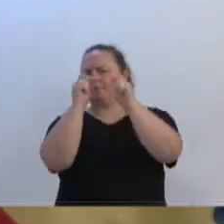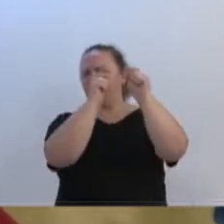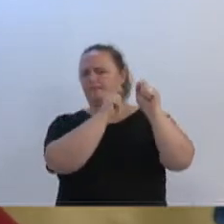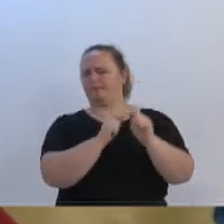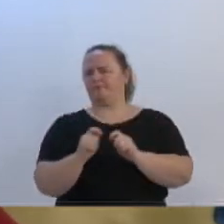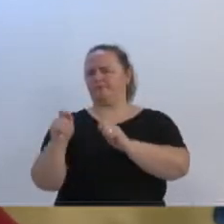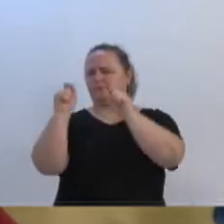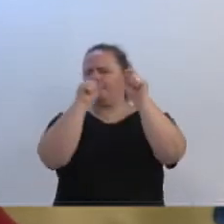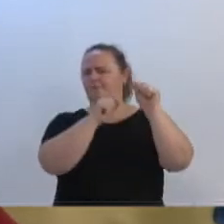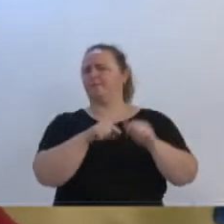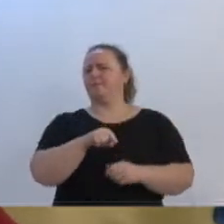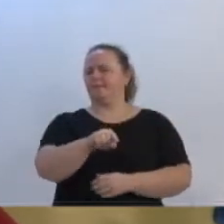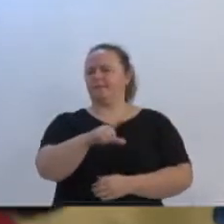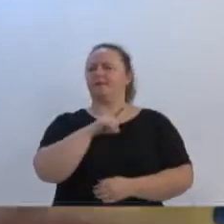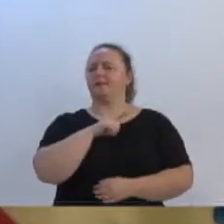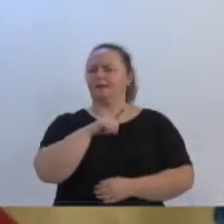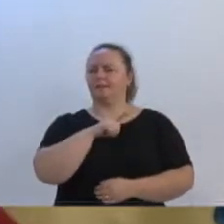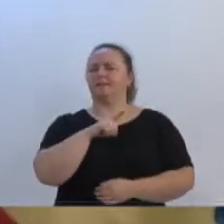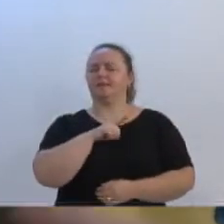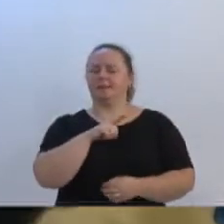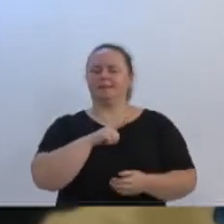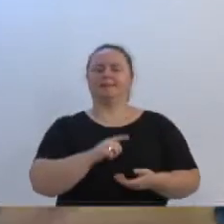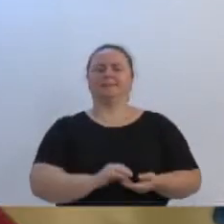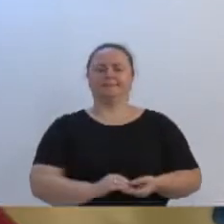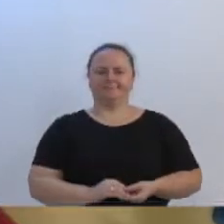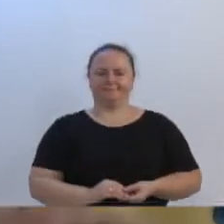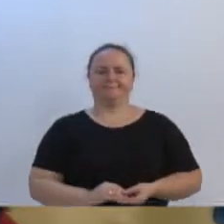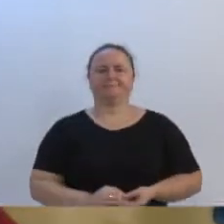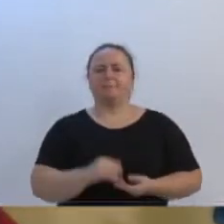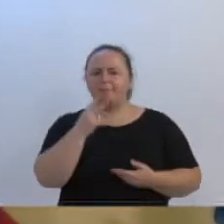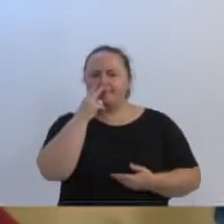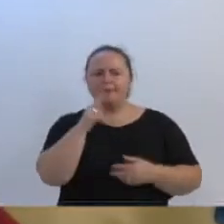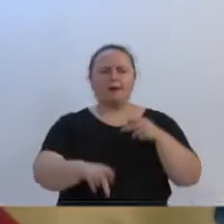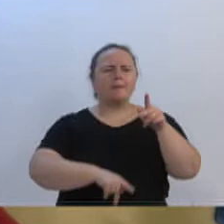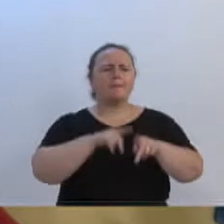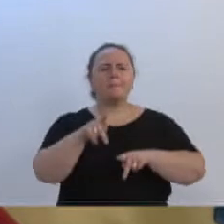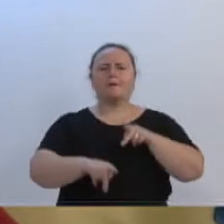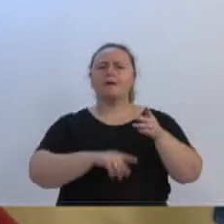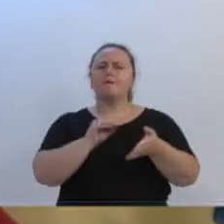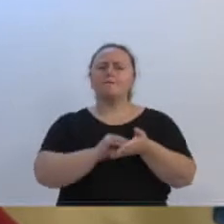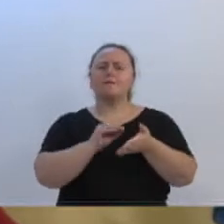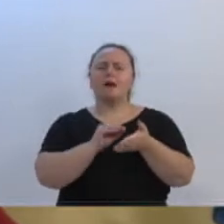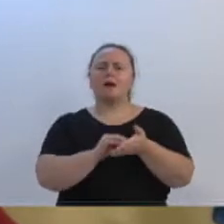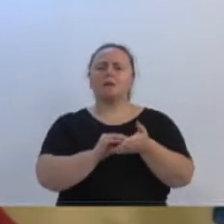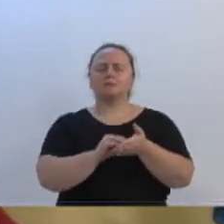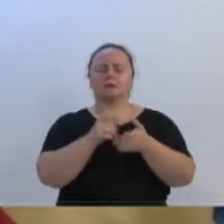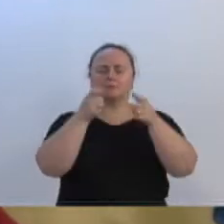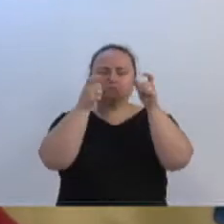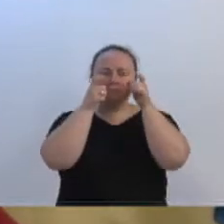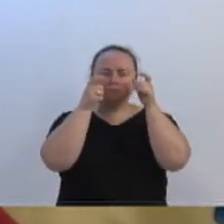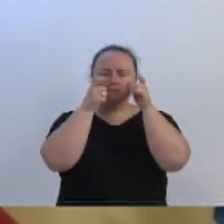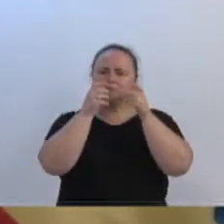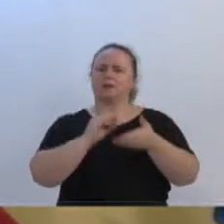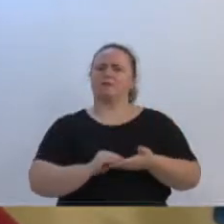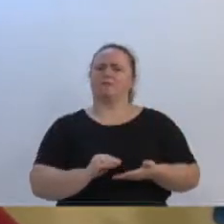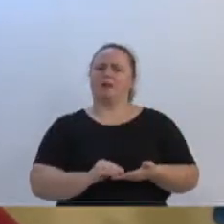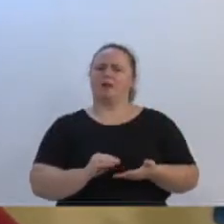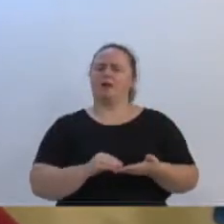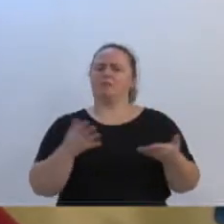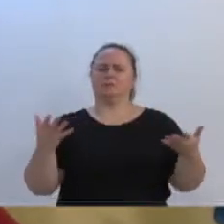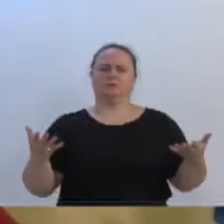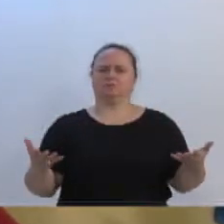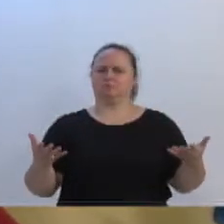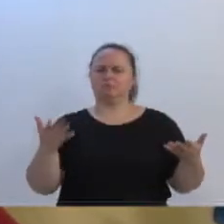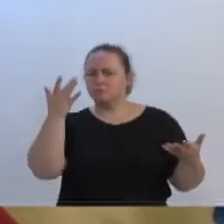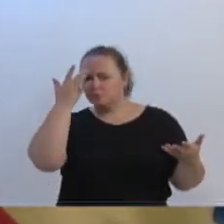enganam o povo assim, e o povo faz de conta que não está vendo, ou fecha os olhos. Eu não sei se o povo está tudo, se eles deram soníforo para o